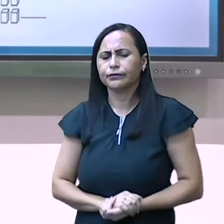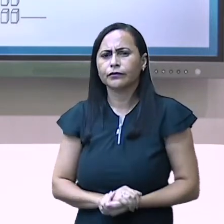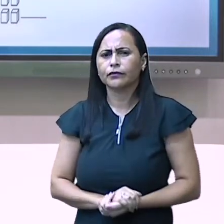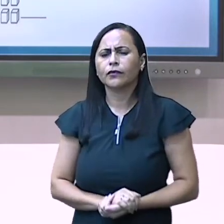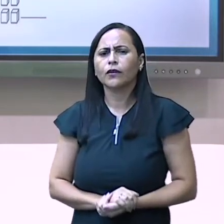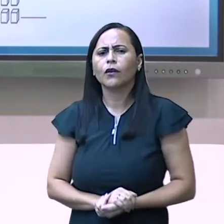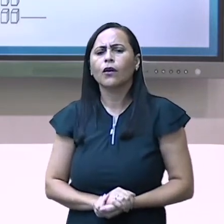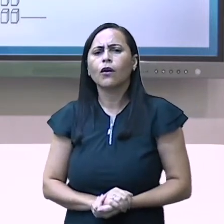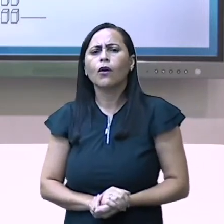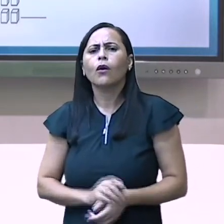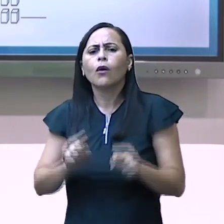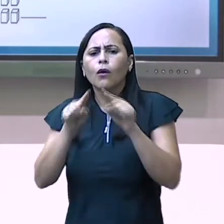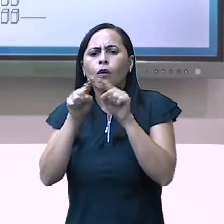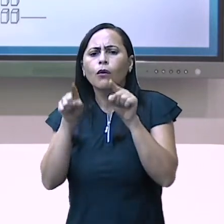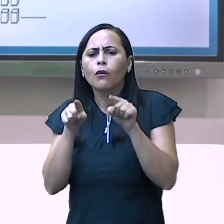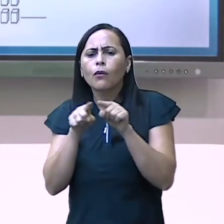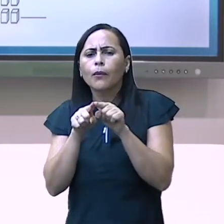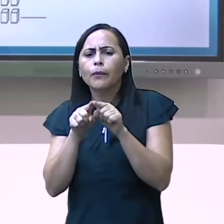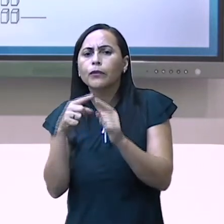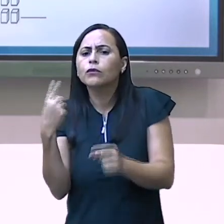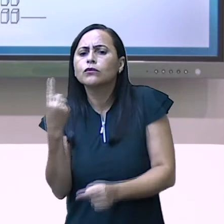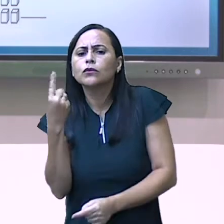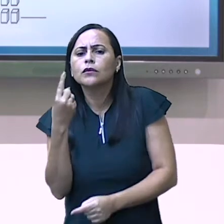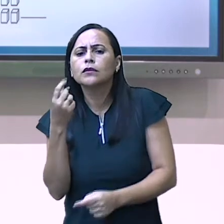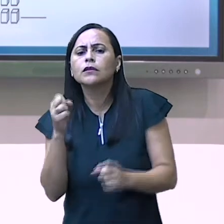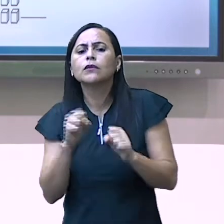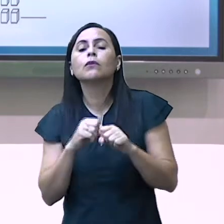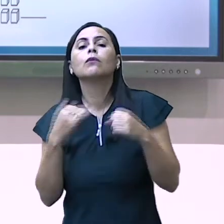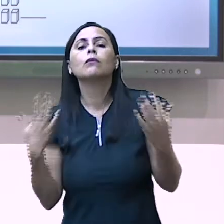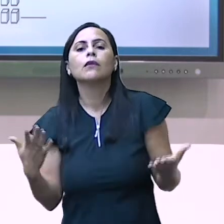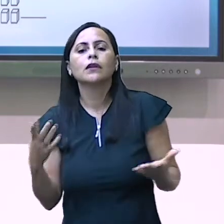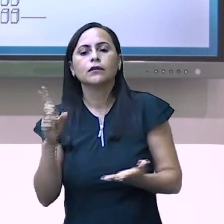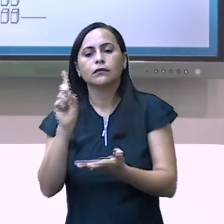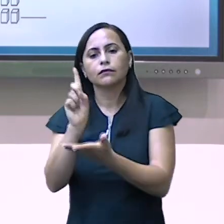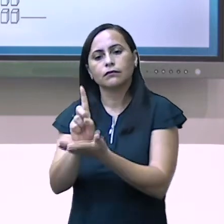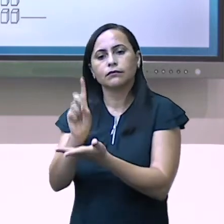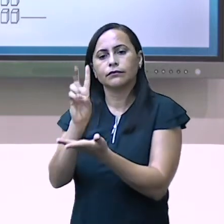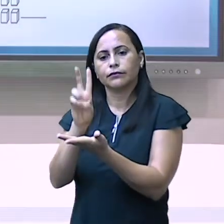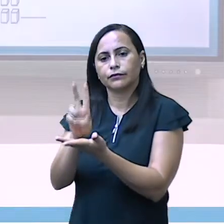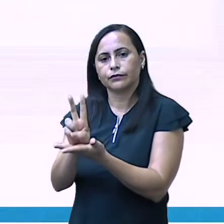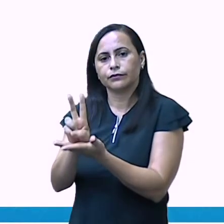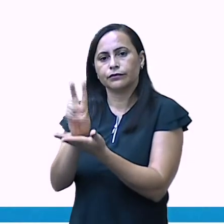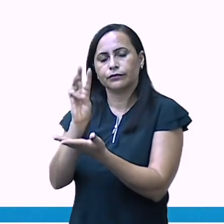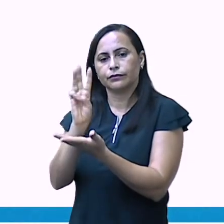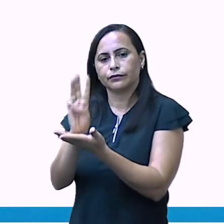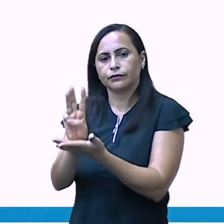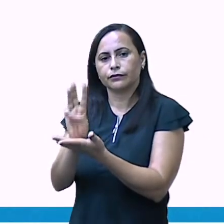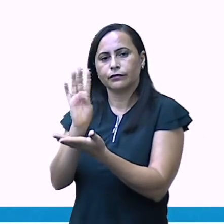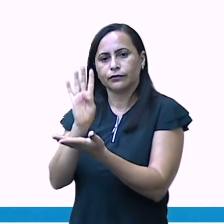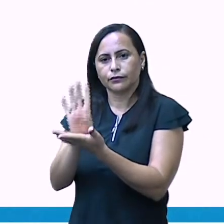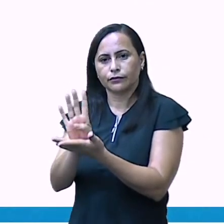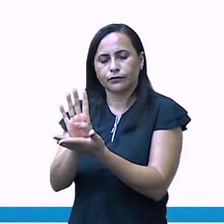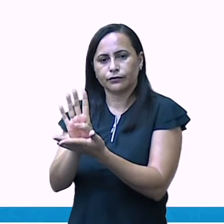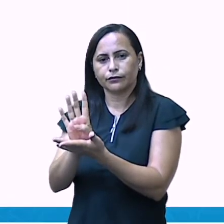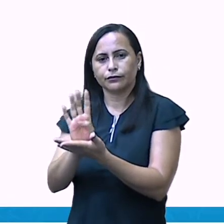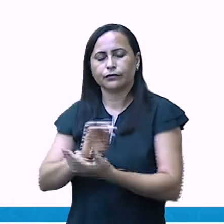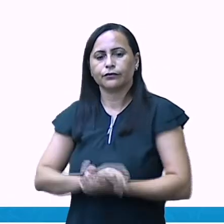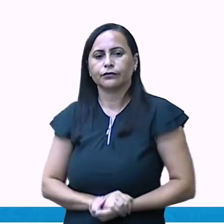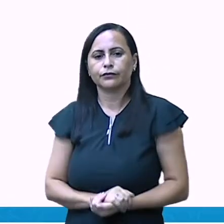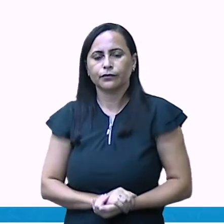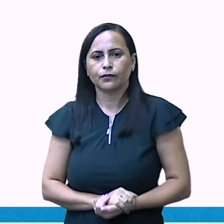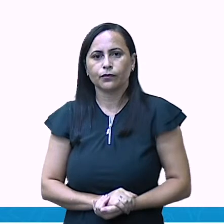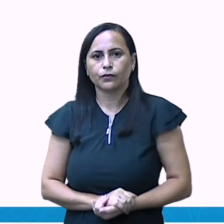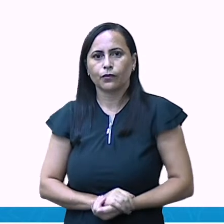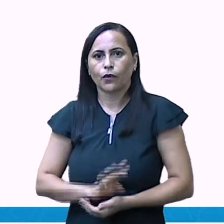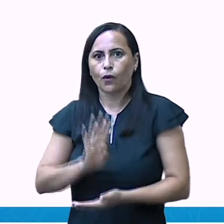cubinhos soltos nós temos? Um, dois, três, quatro. Então,